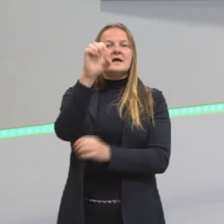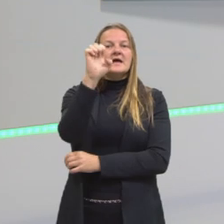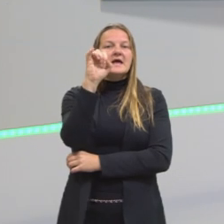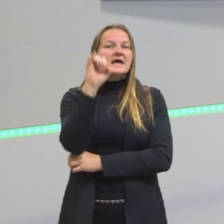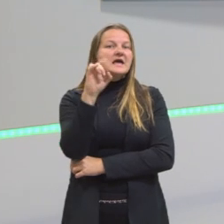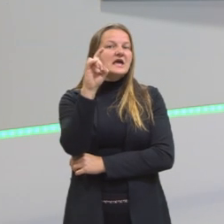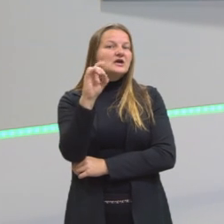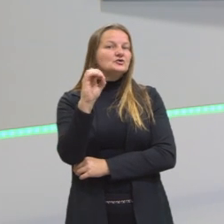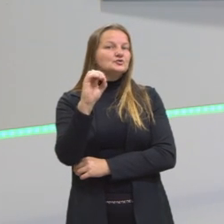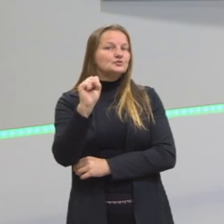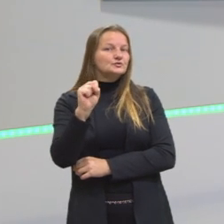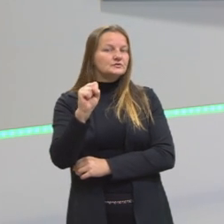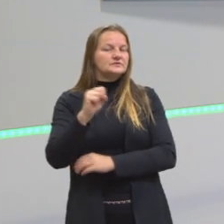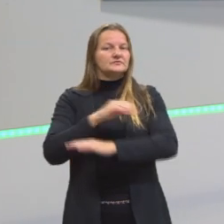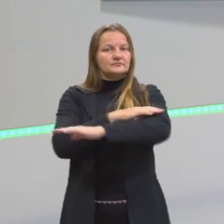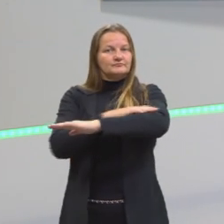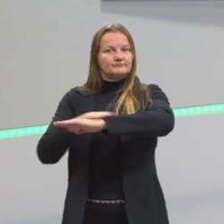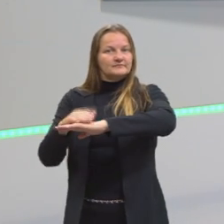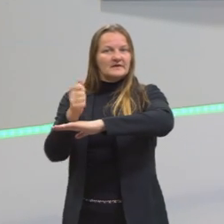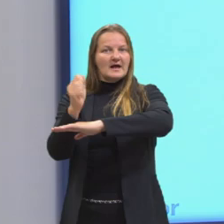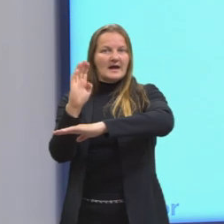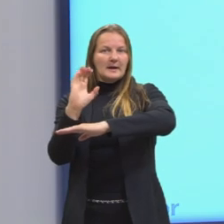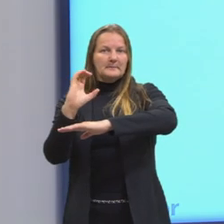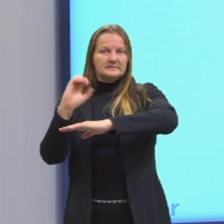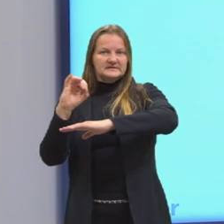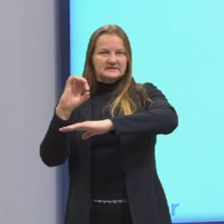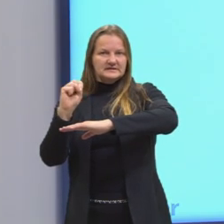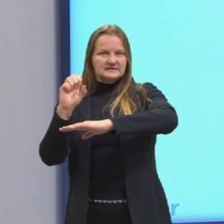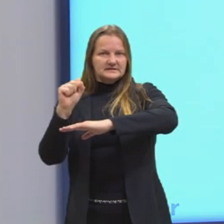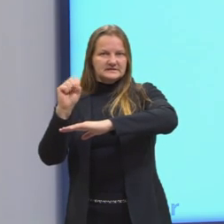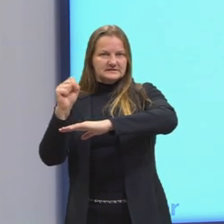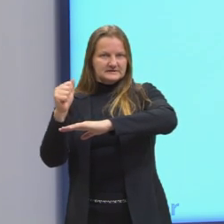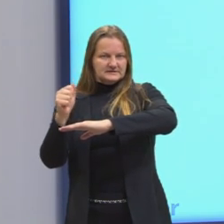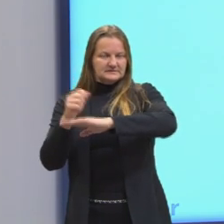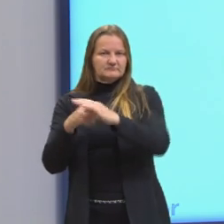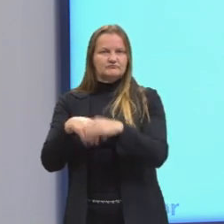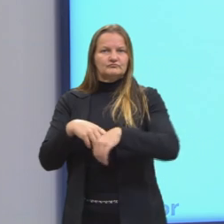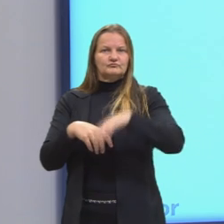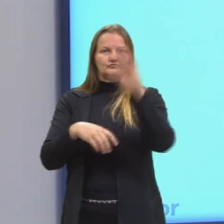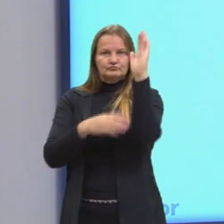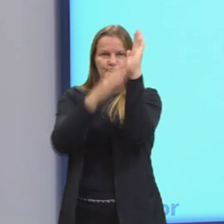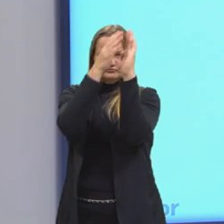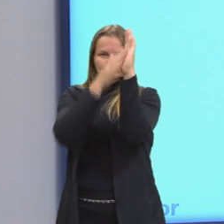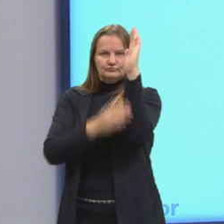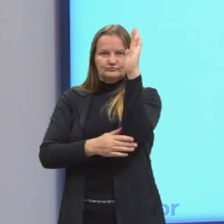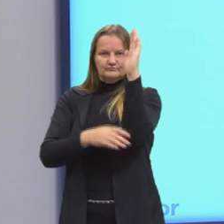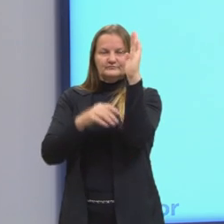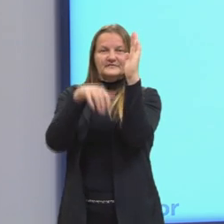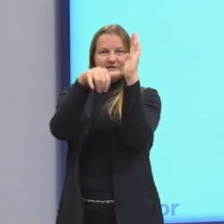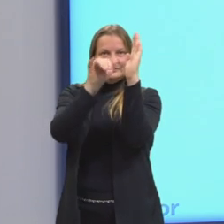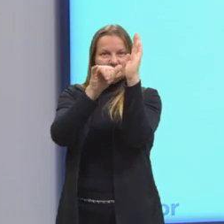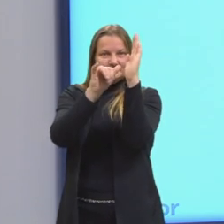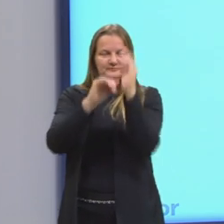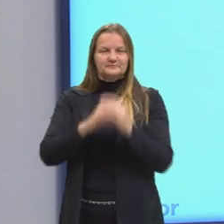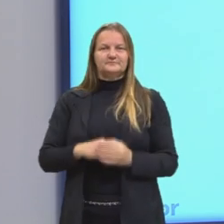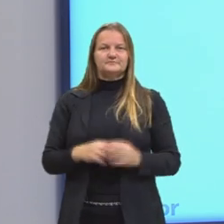ordenadas, quais são os quadrantes e como que a gente representa através de um par ordenado.